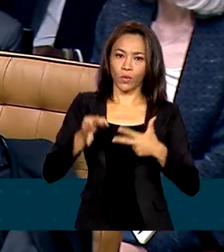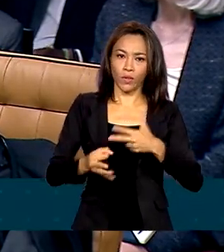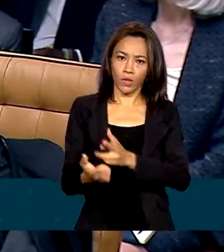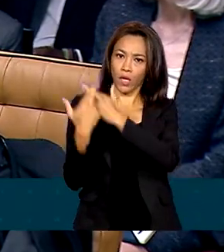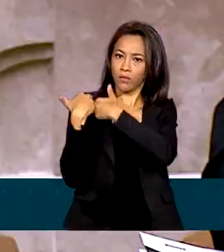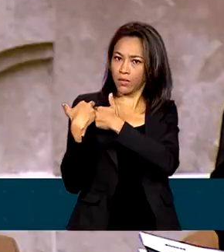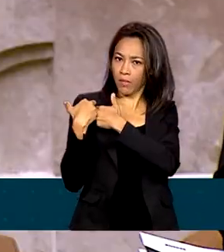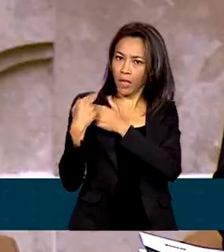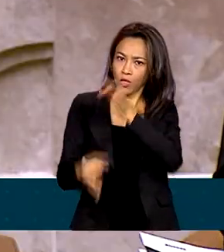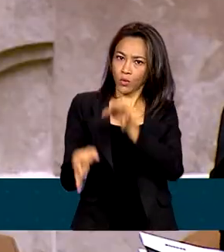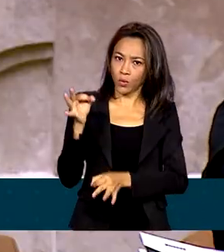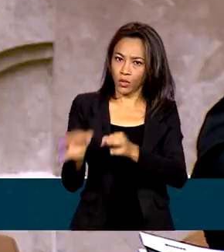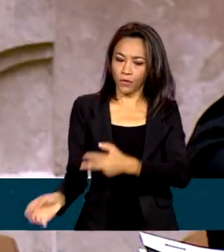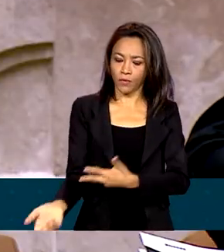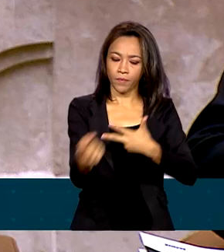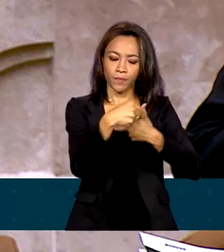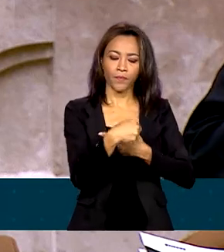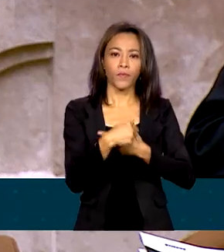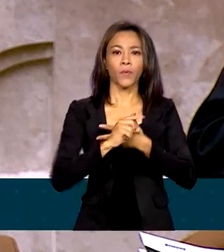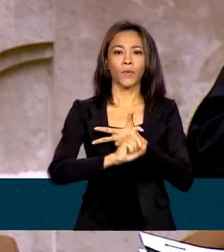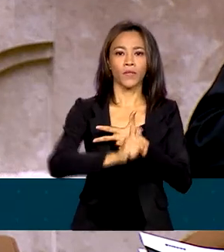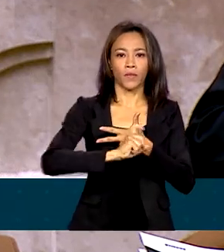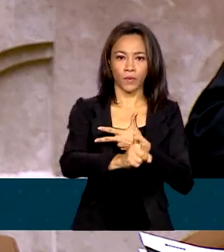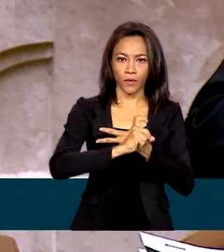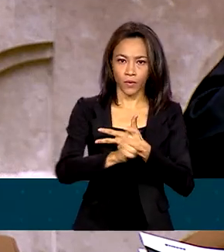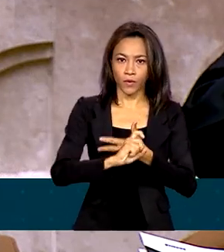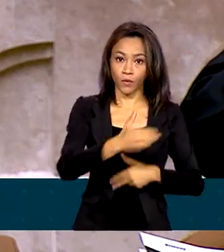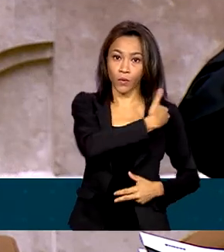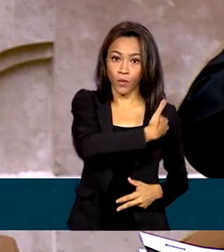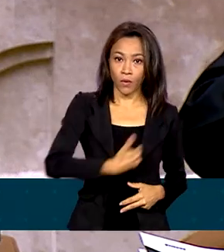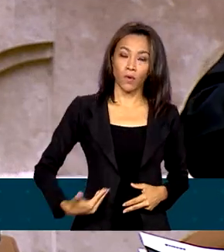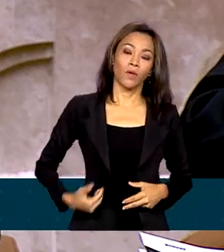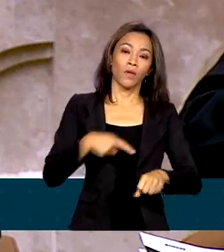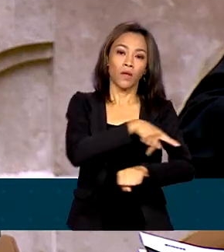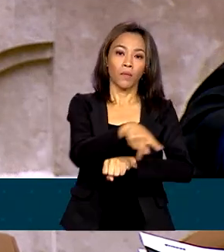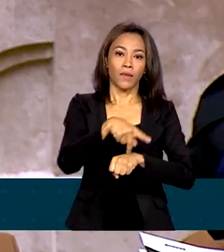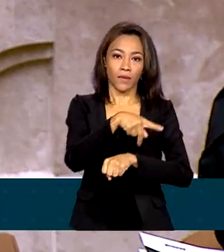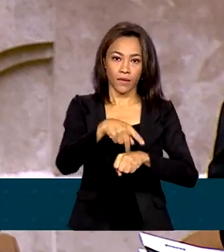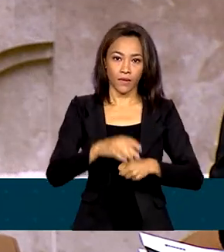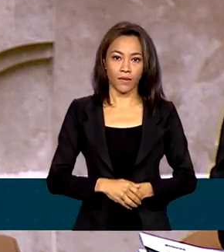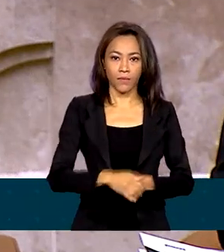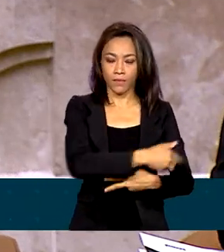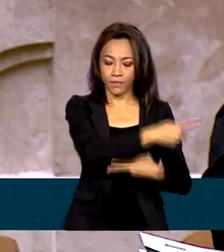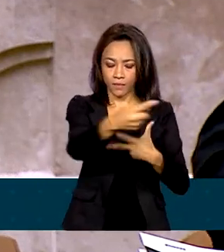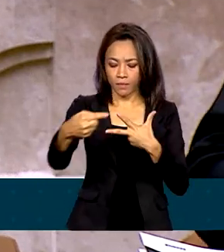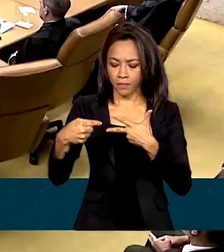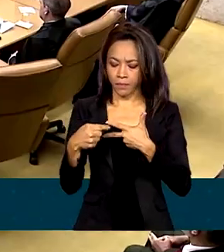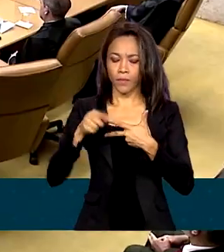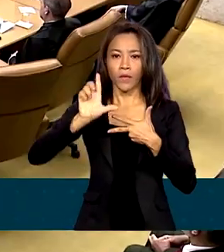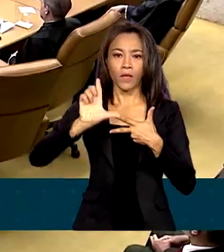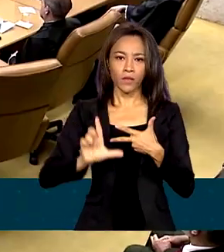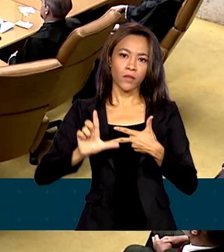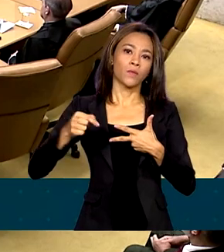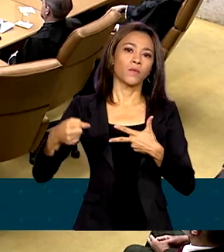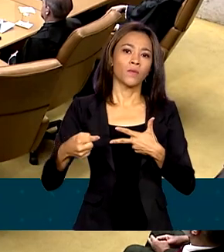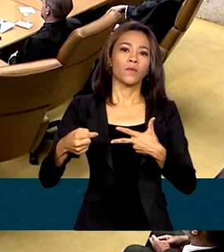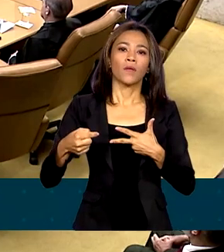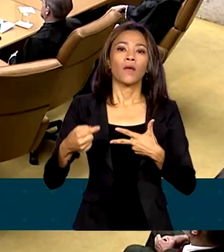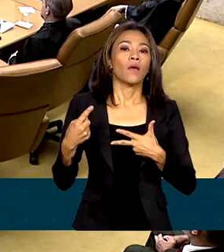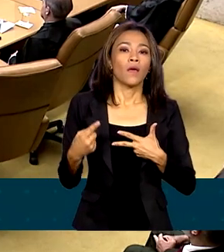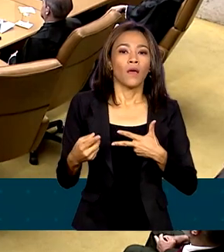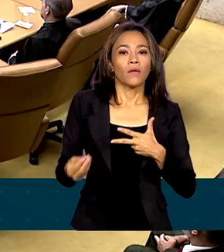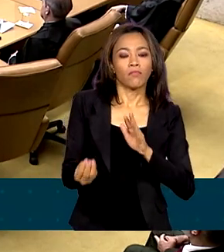competência. O executivo governa o país. O legislativo estabelece